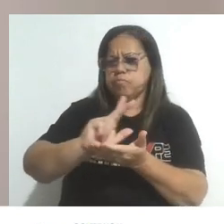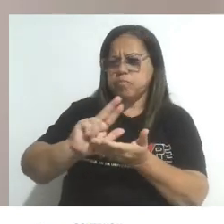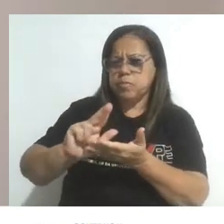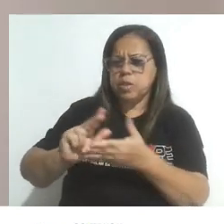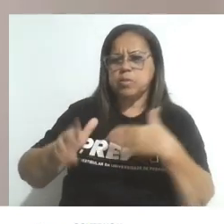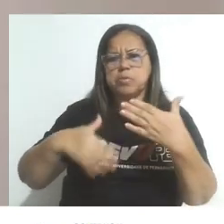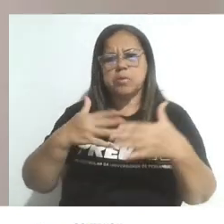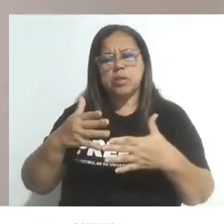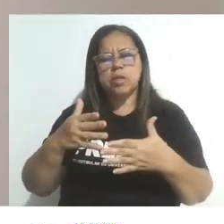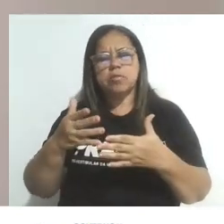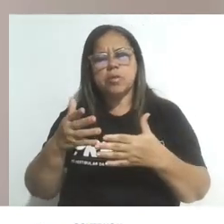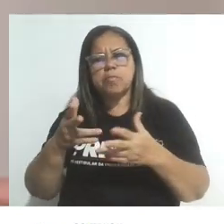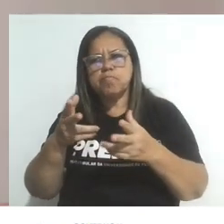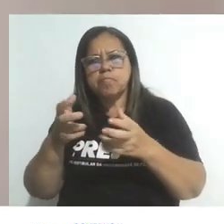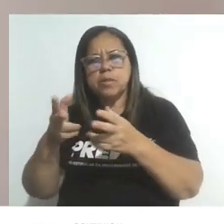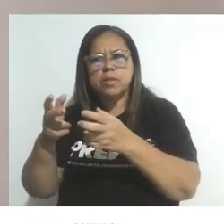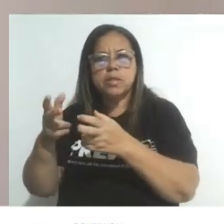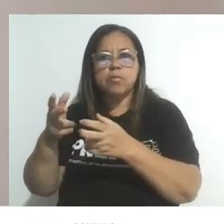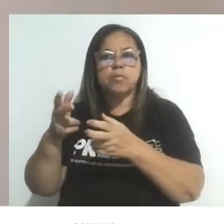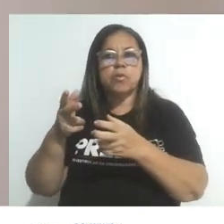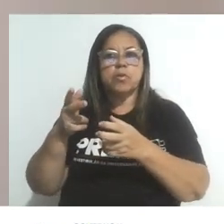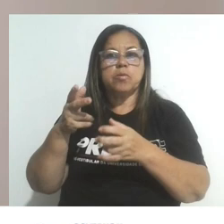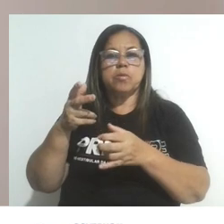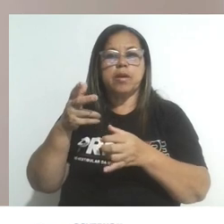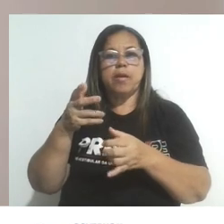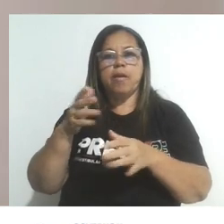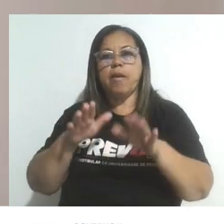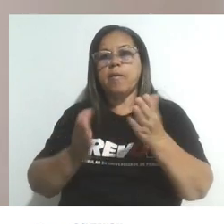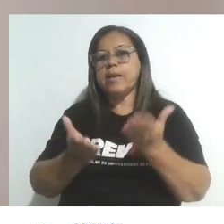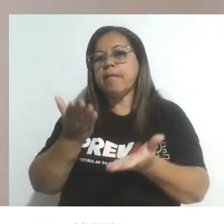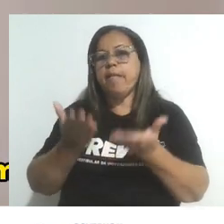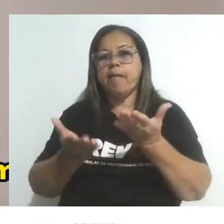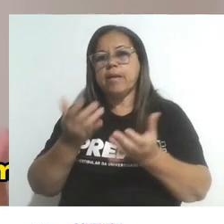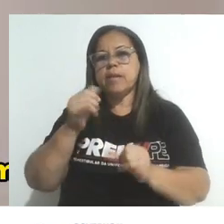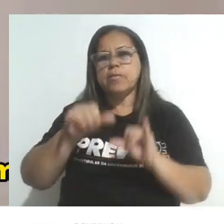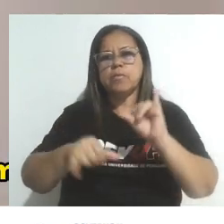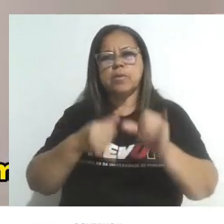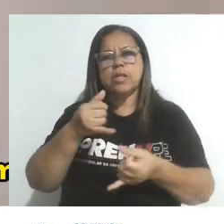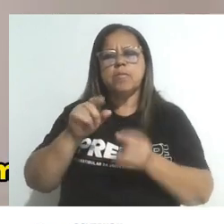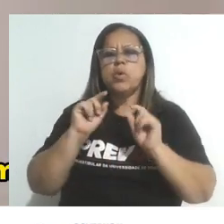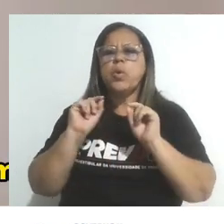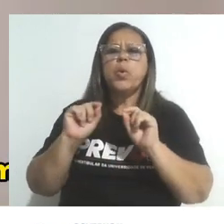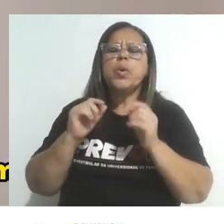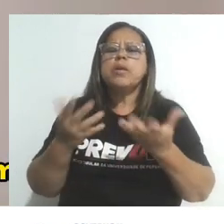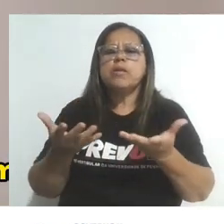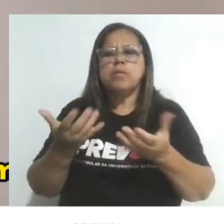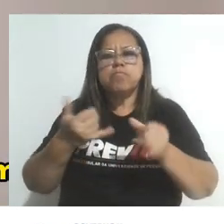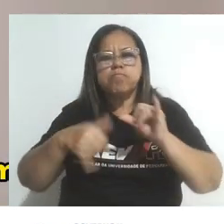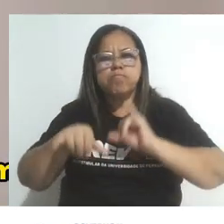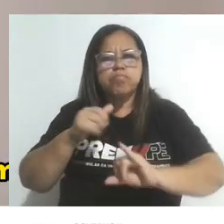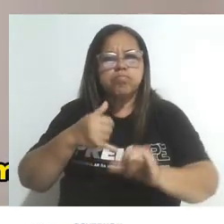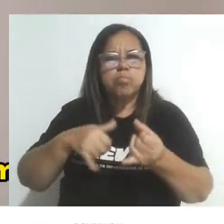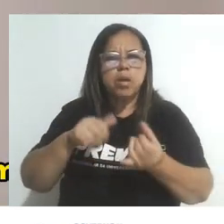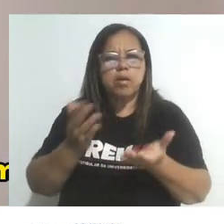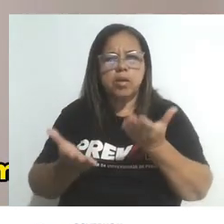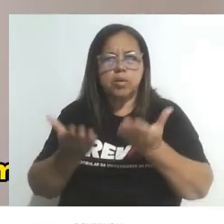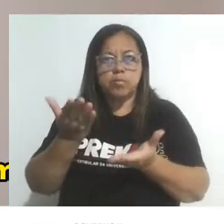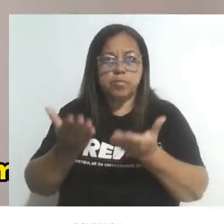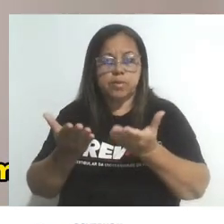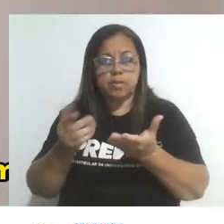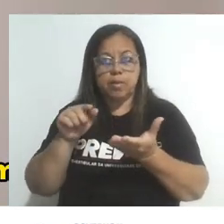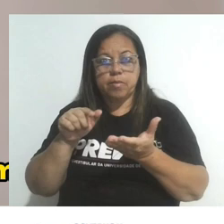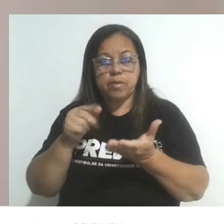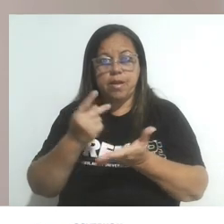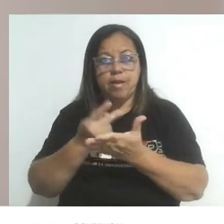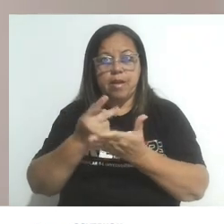observamos o equilíbrio químico. Porém, o que é o equilíbrio químico? O equilíbrio químico é um estado em uma reação